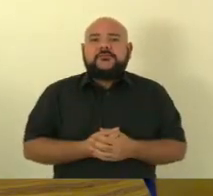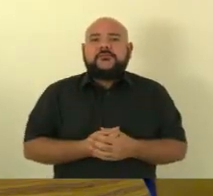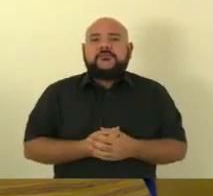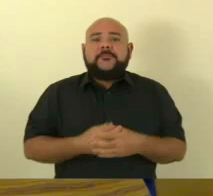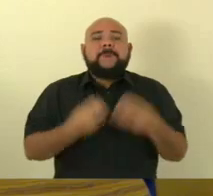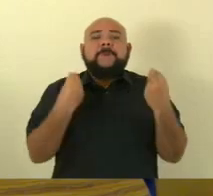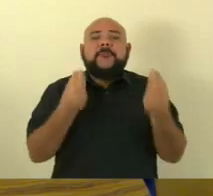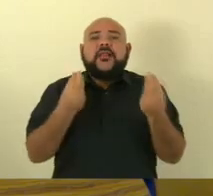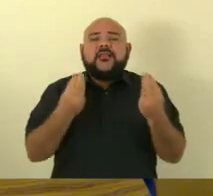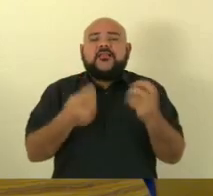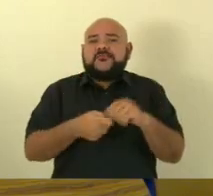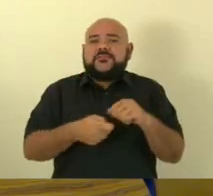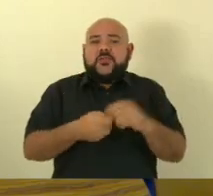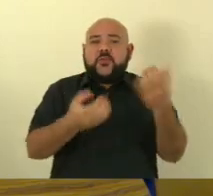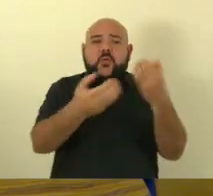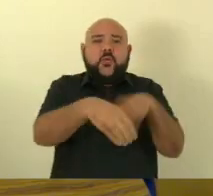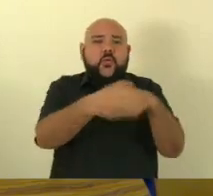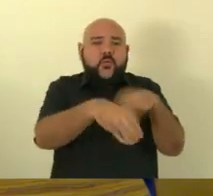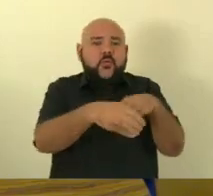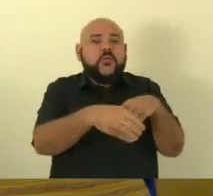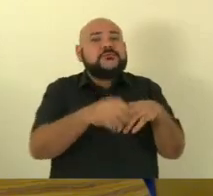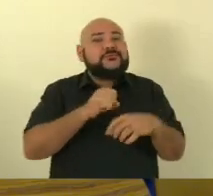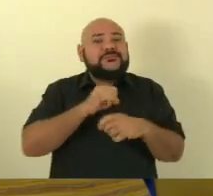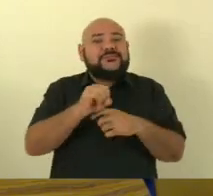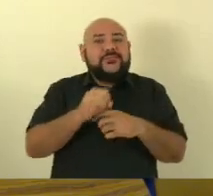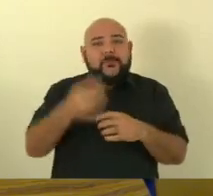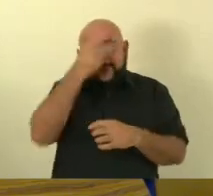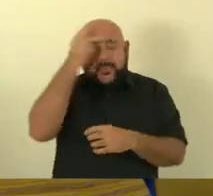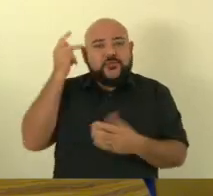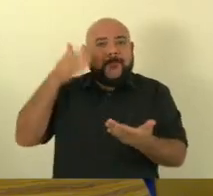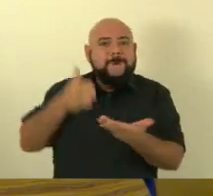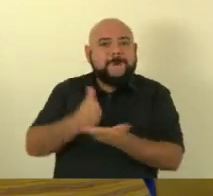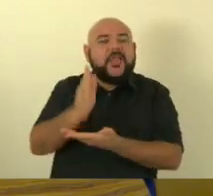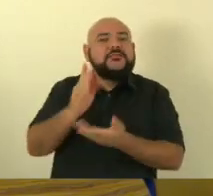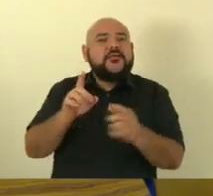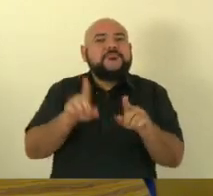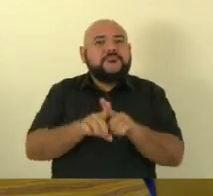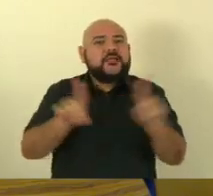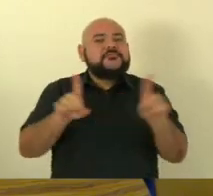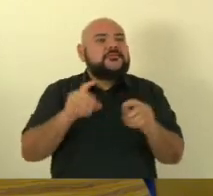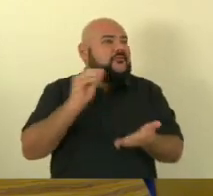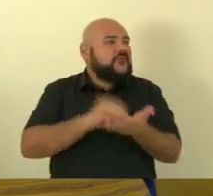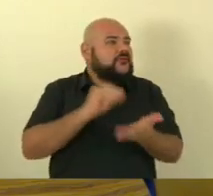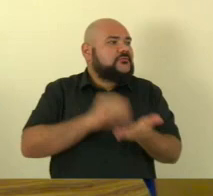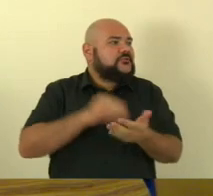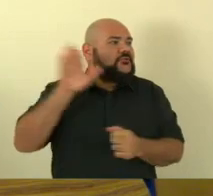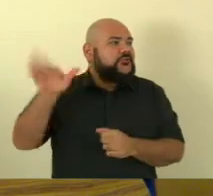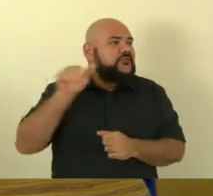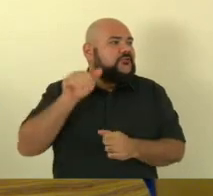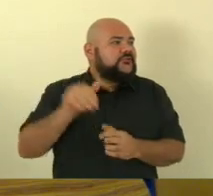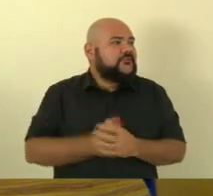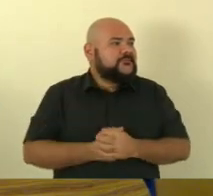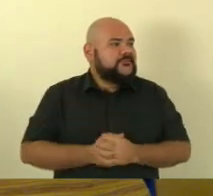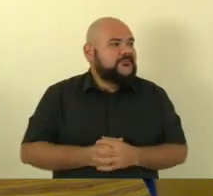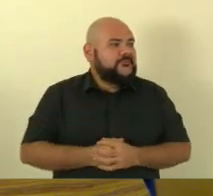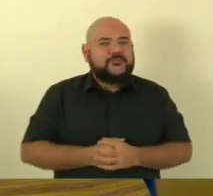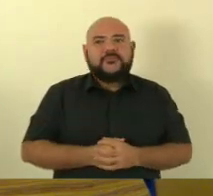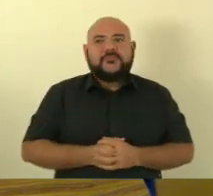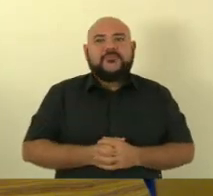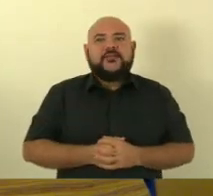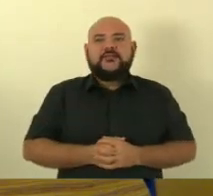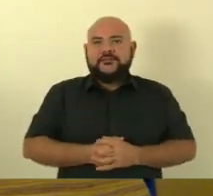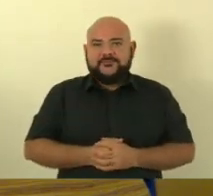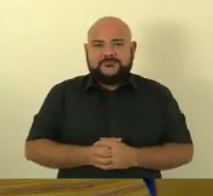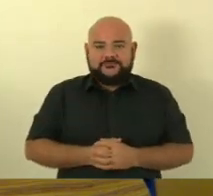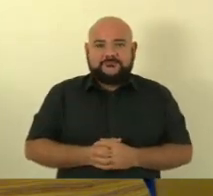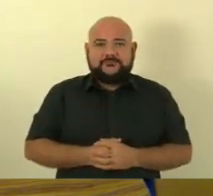concurso público se as pessoas passam e não são chamados não adianta nada o David eu acredito e